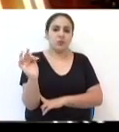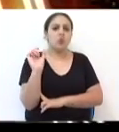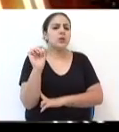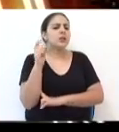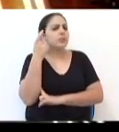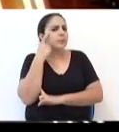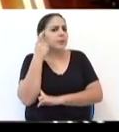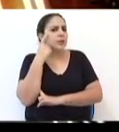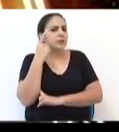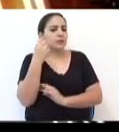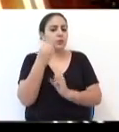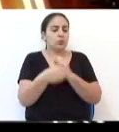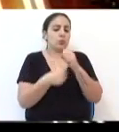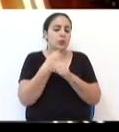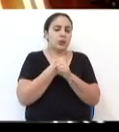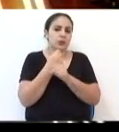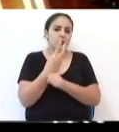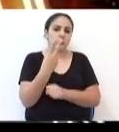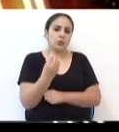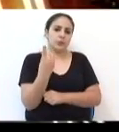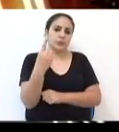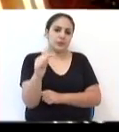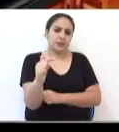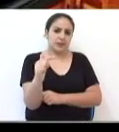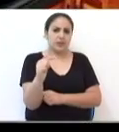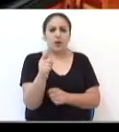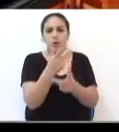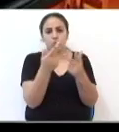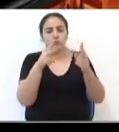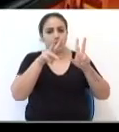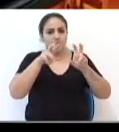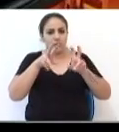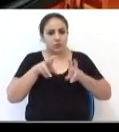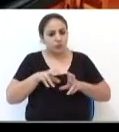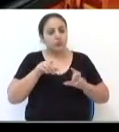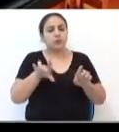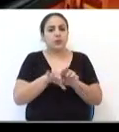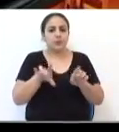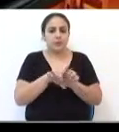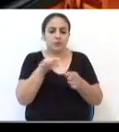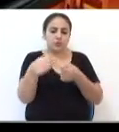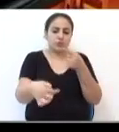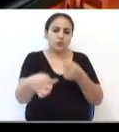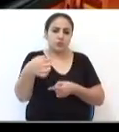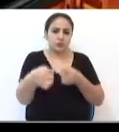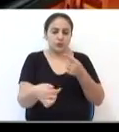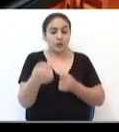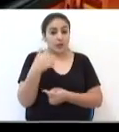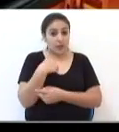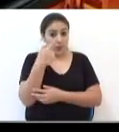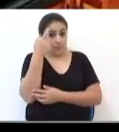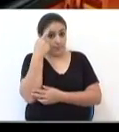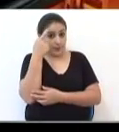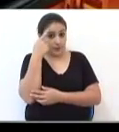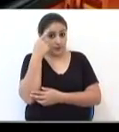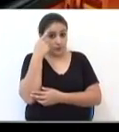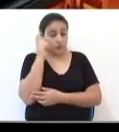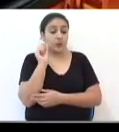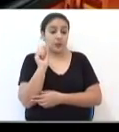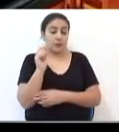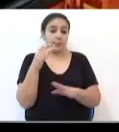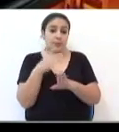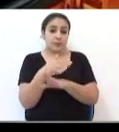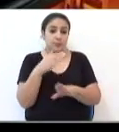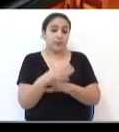que estão pensando para ano de 2017. Além de outros assuntos que deverá ser tão bem discutidos, que eu imagino que faz